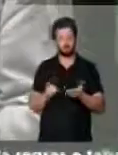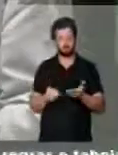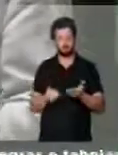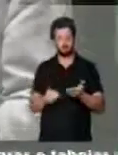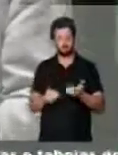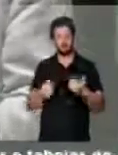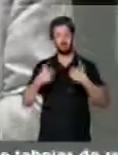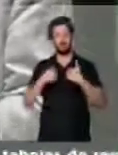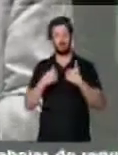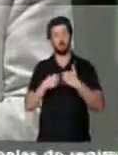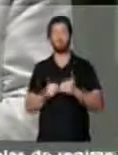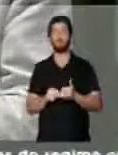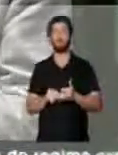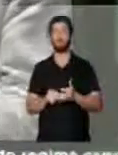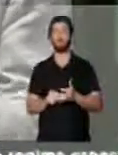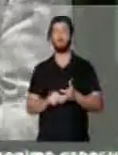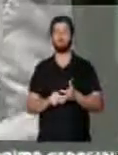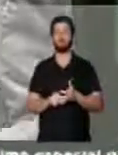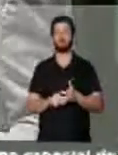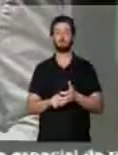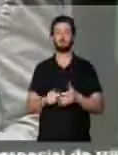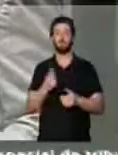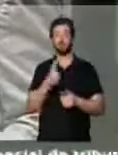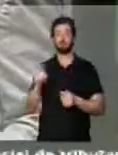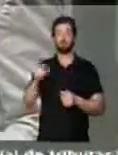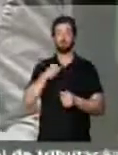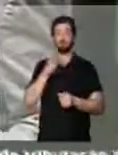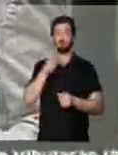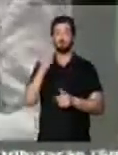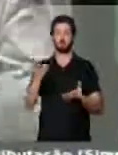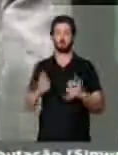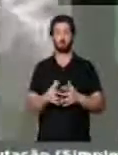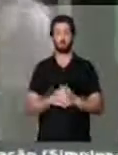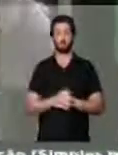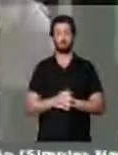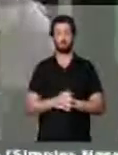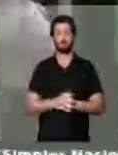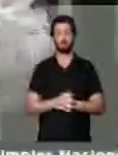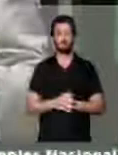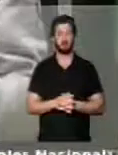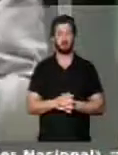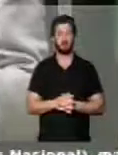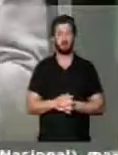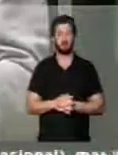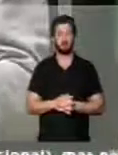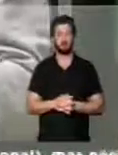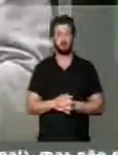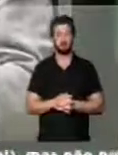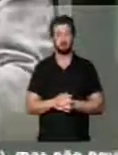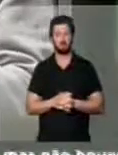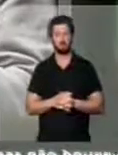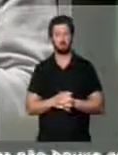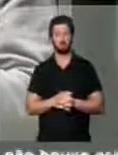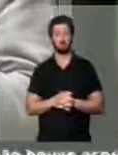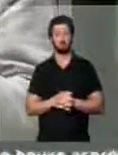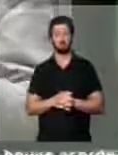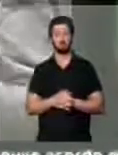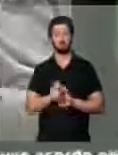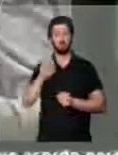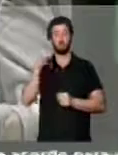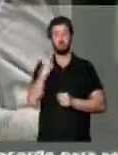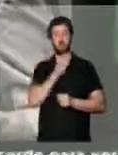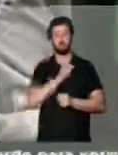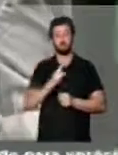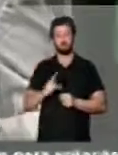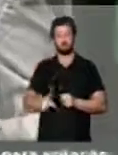eu, por último, quero fazer um registro. Acabei de dizer aqui que o ex-presidente